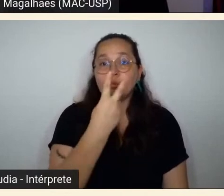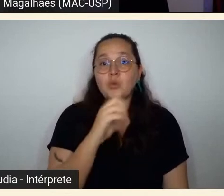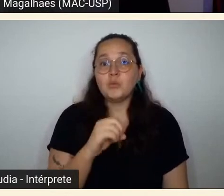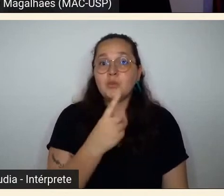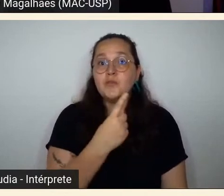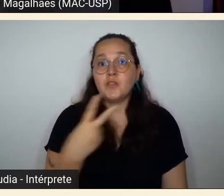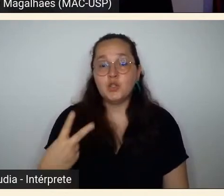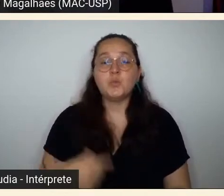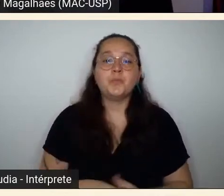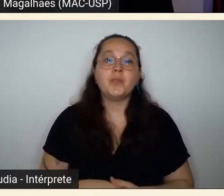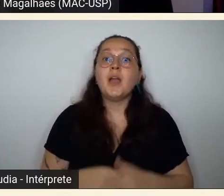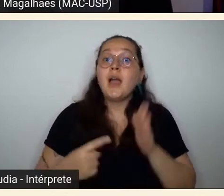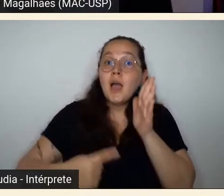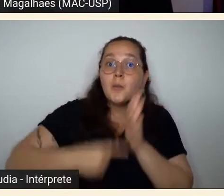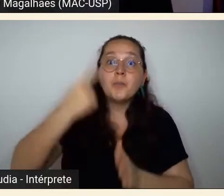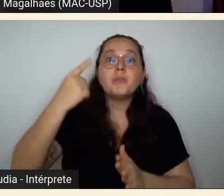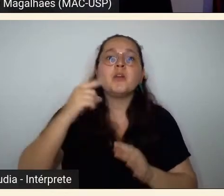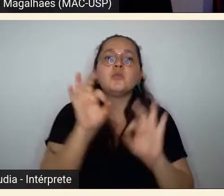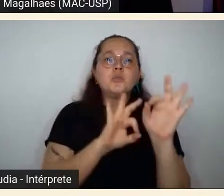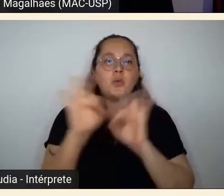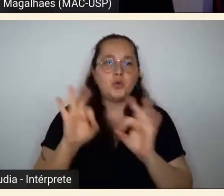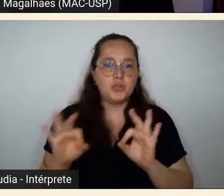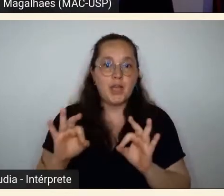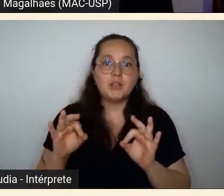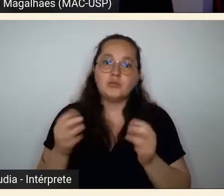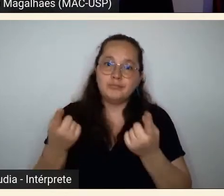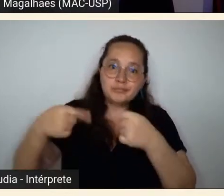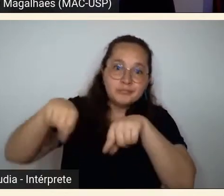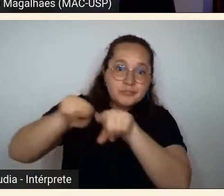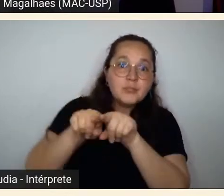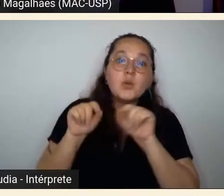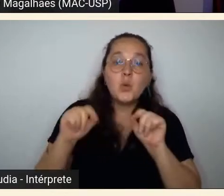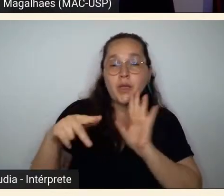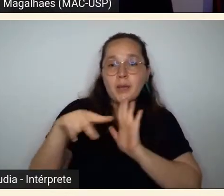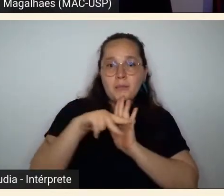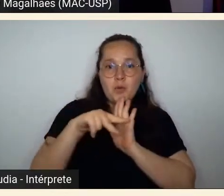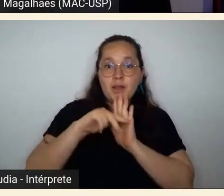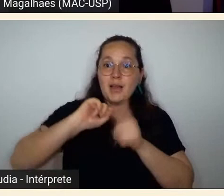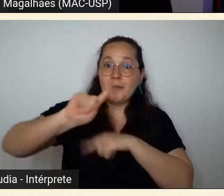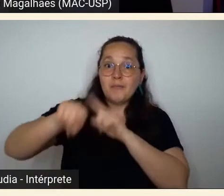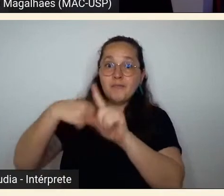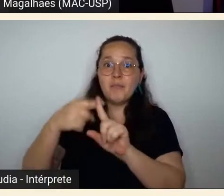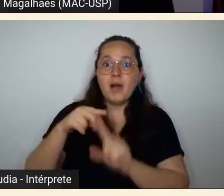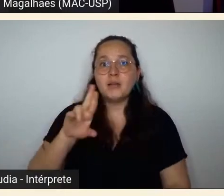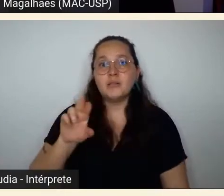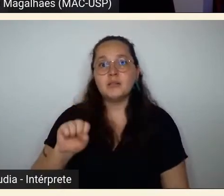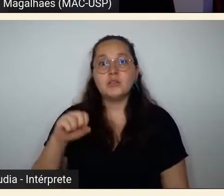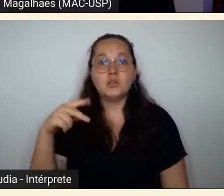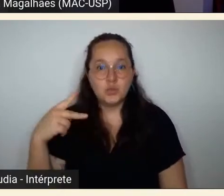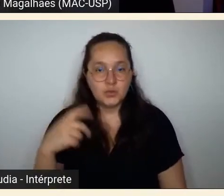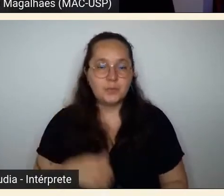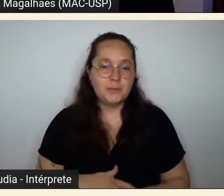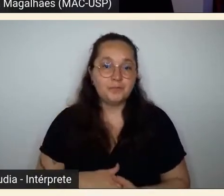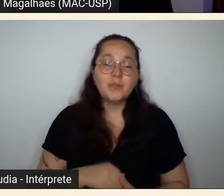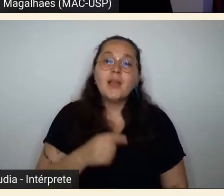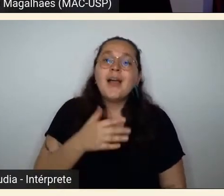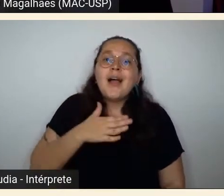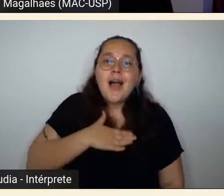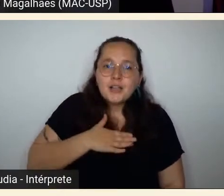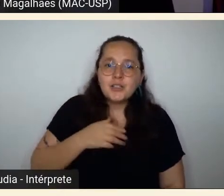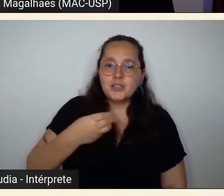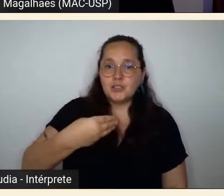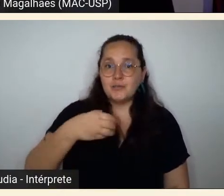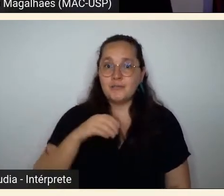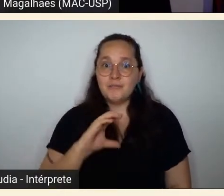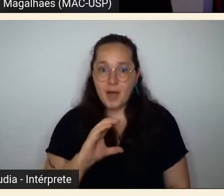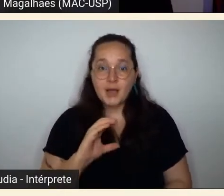dentro do convênio firmado entre o Instituto Moreira Salles e a USP no ano passado. E é também, por o MAC USP, a primeira contribuição do